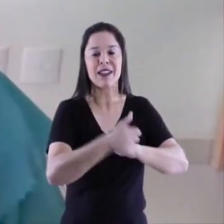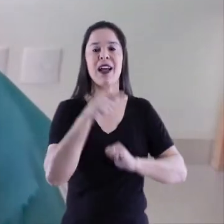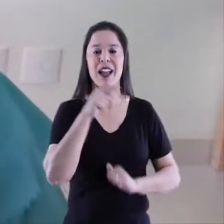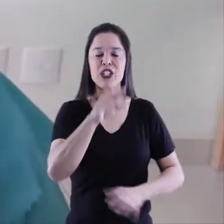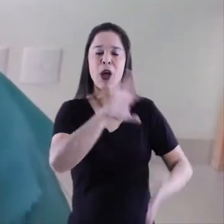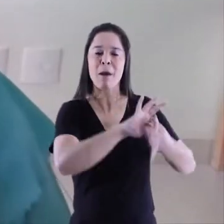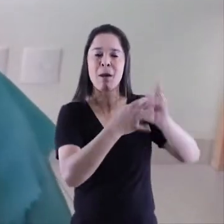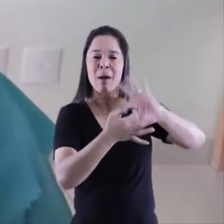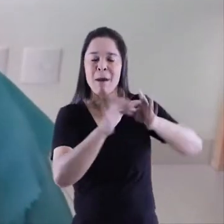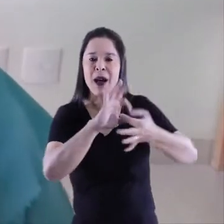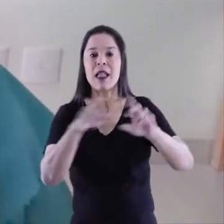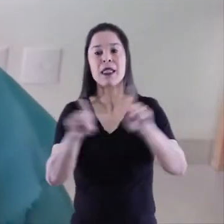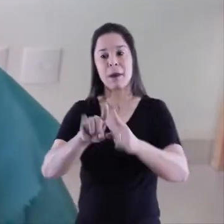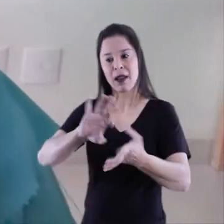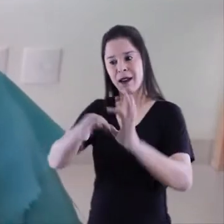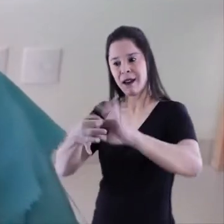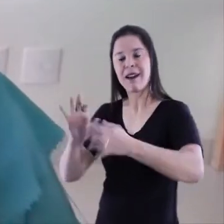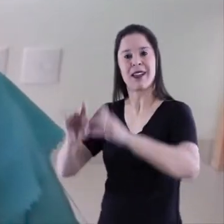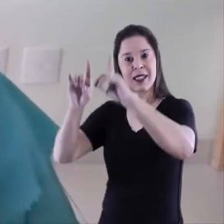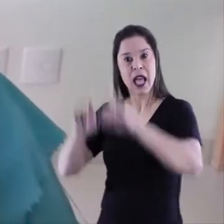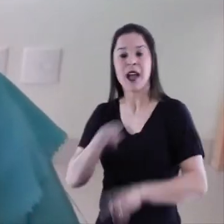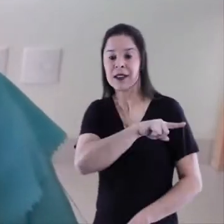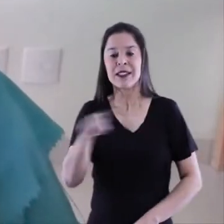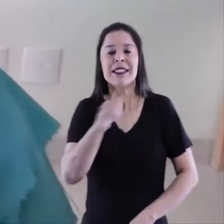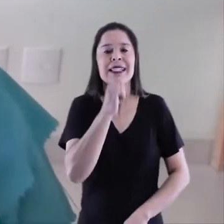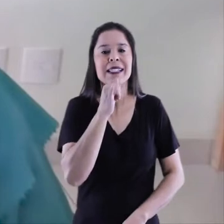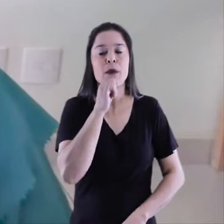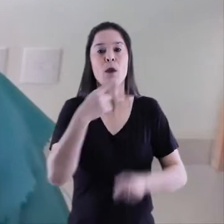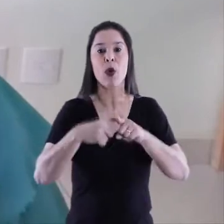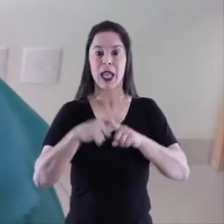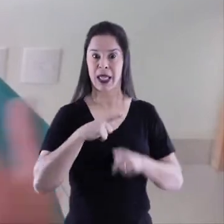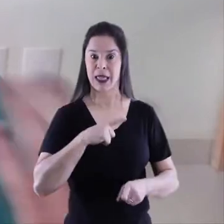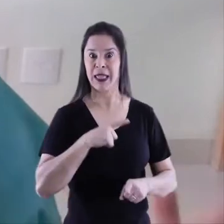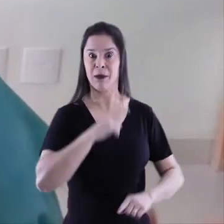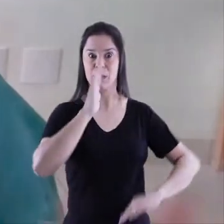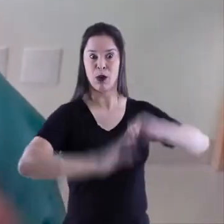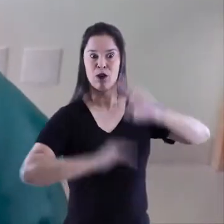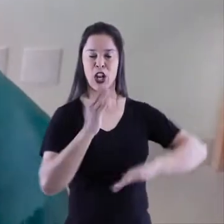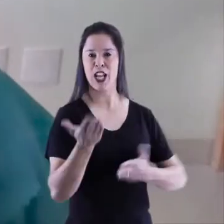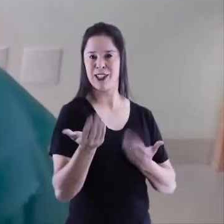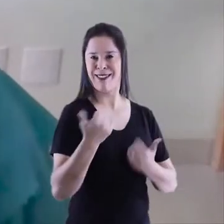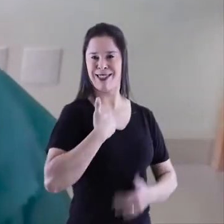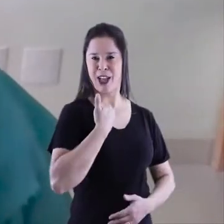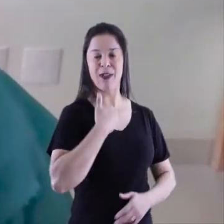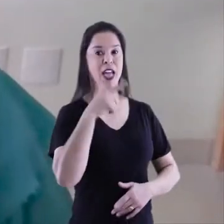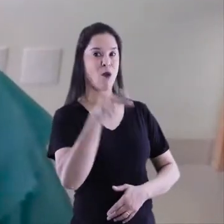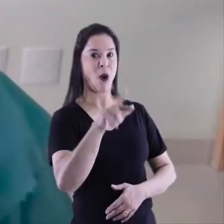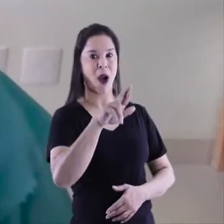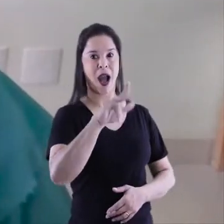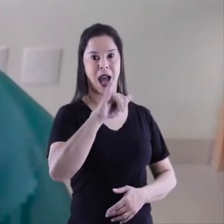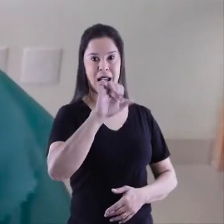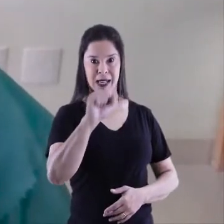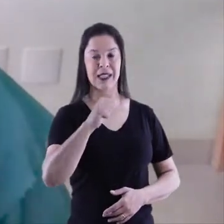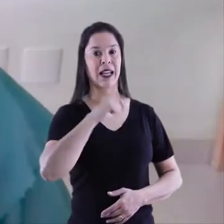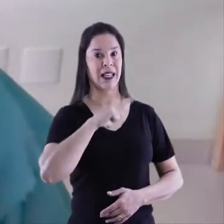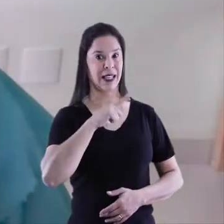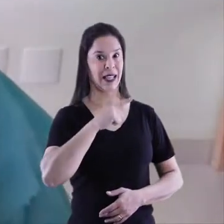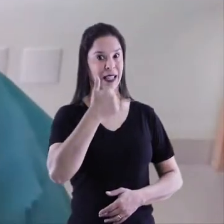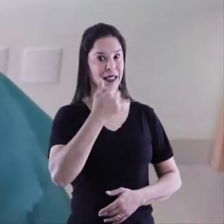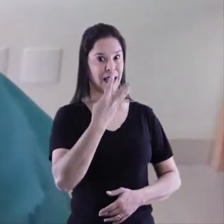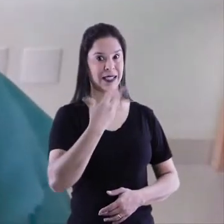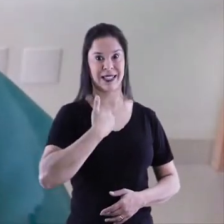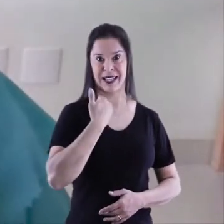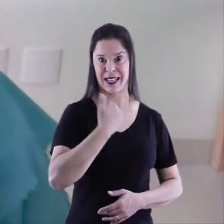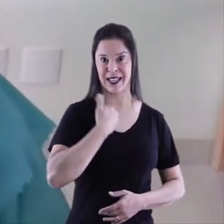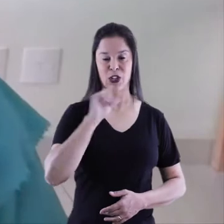Os Jogos Olímpicos e Paralímpicos são os maiores exemplos, pois encontramos atletas muito novos. Uma brasileira Raíssa Leal do Skate, de